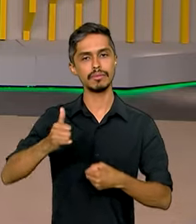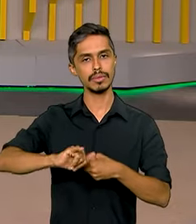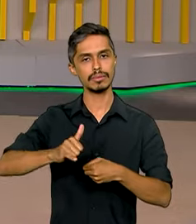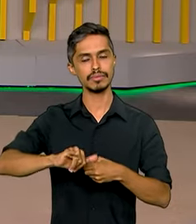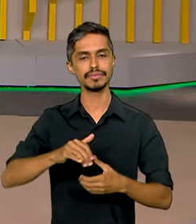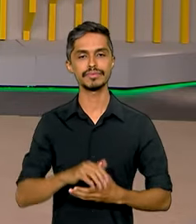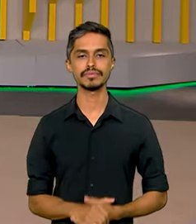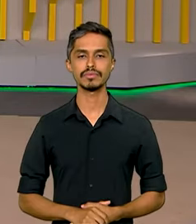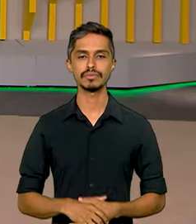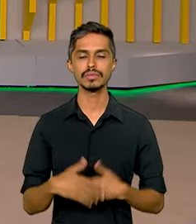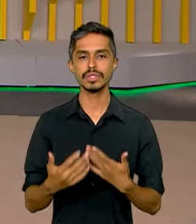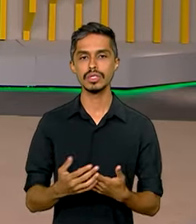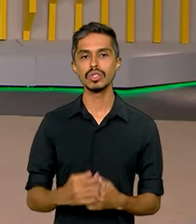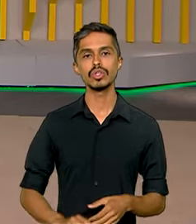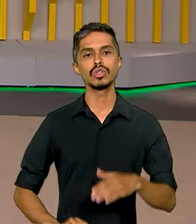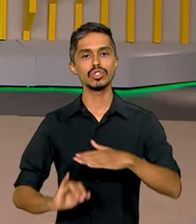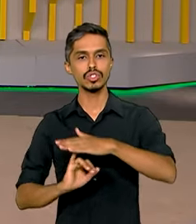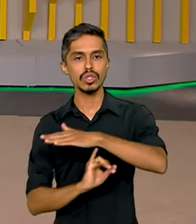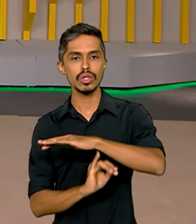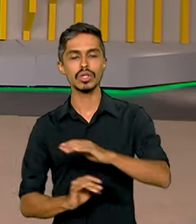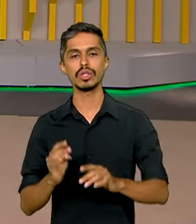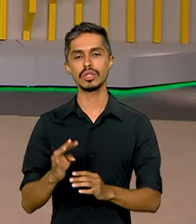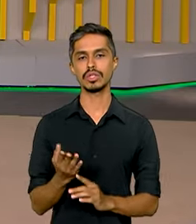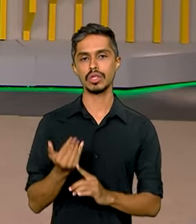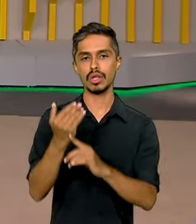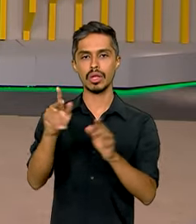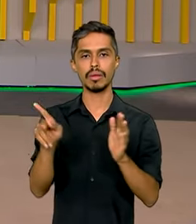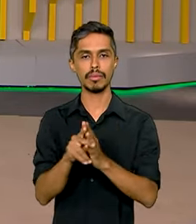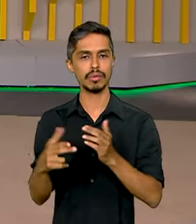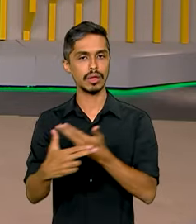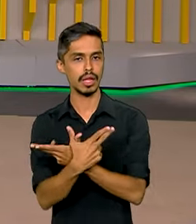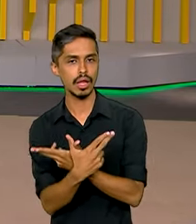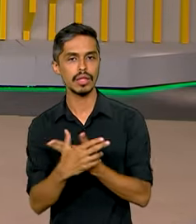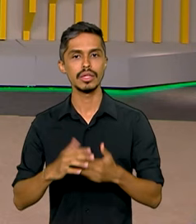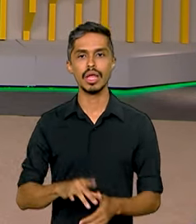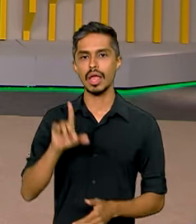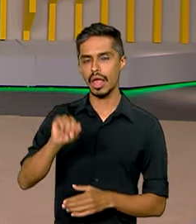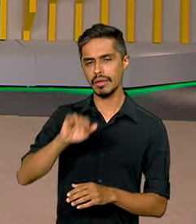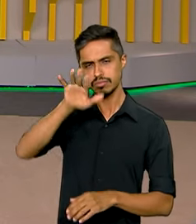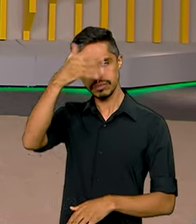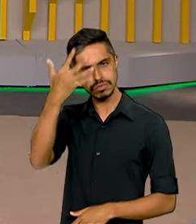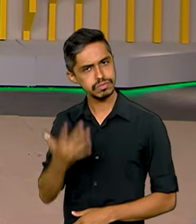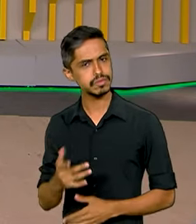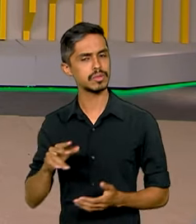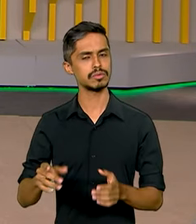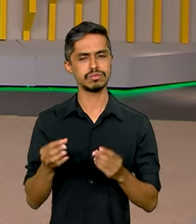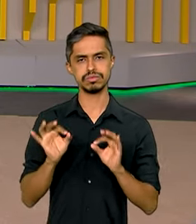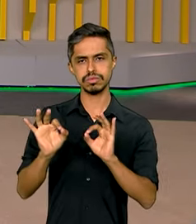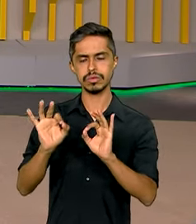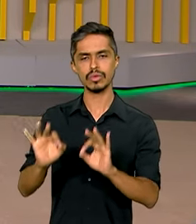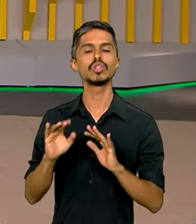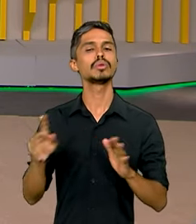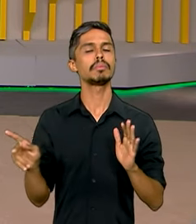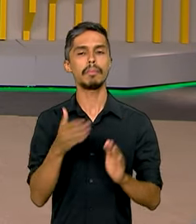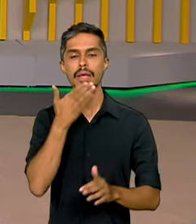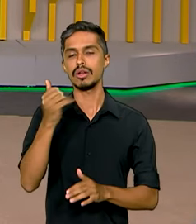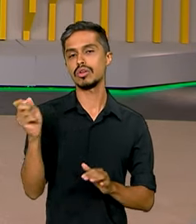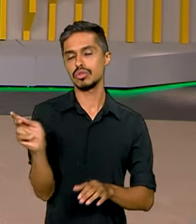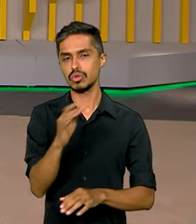O Instituto Tecnológico da Aeronáutica é uma das mais prestigiadas instituições públicas de ensino superior do Brasil,